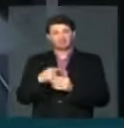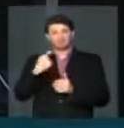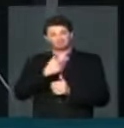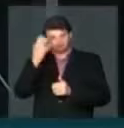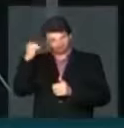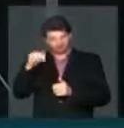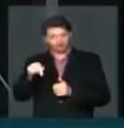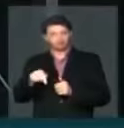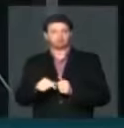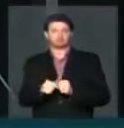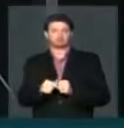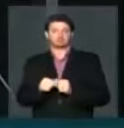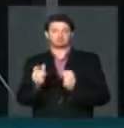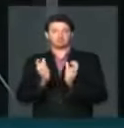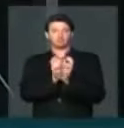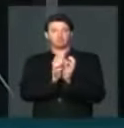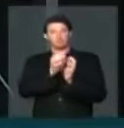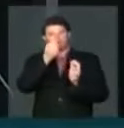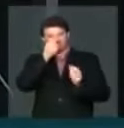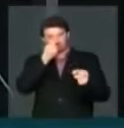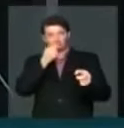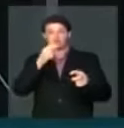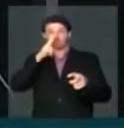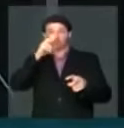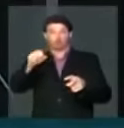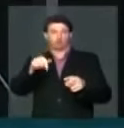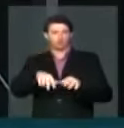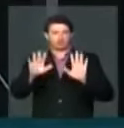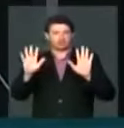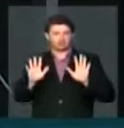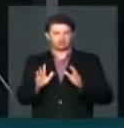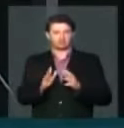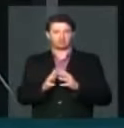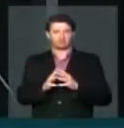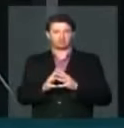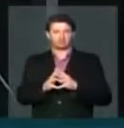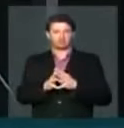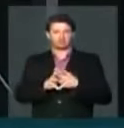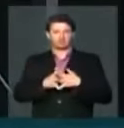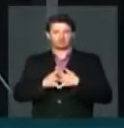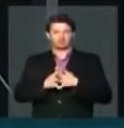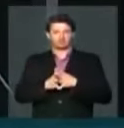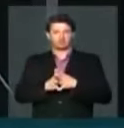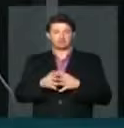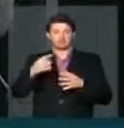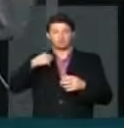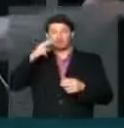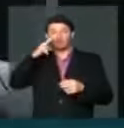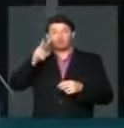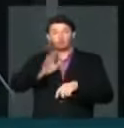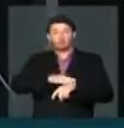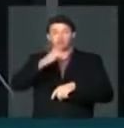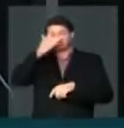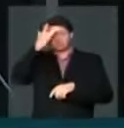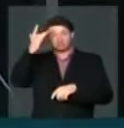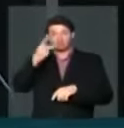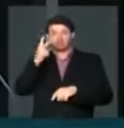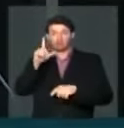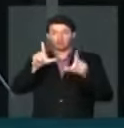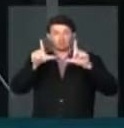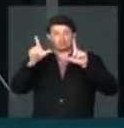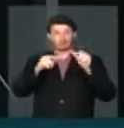sabemos há uma bancada evangélica muito significativa. E o que mais eu vejo pela televisão,